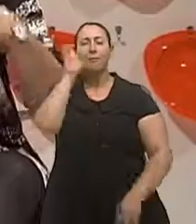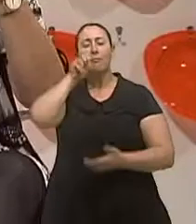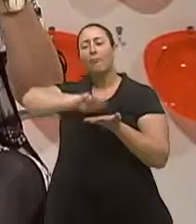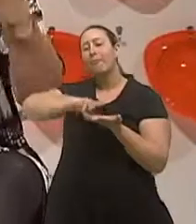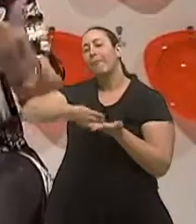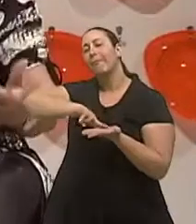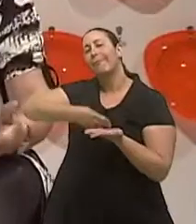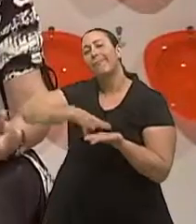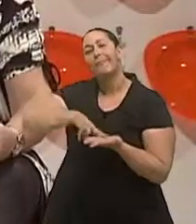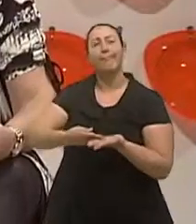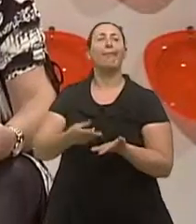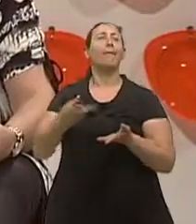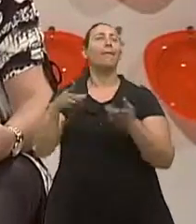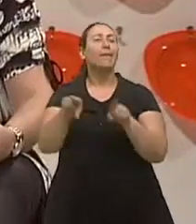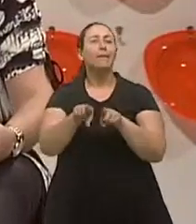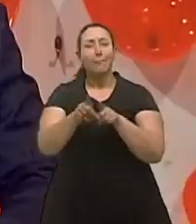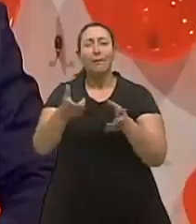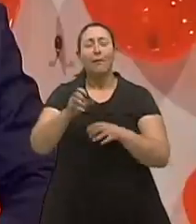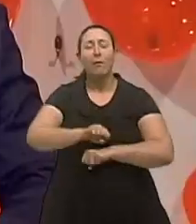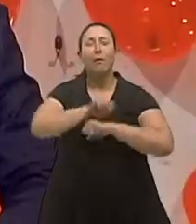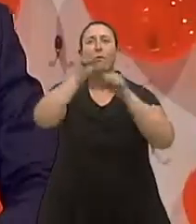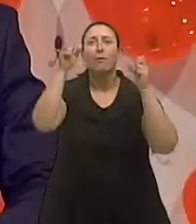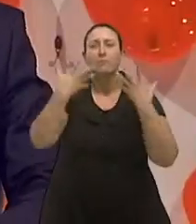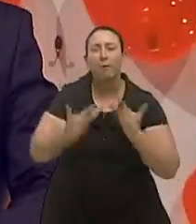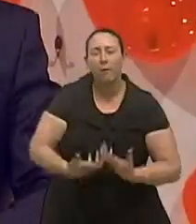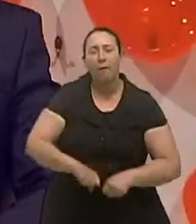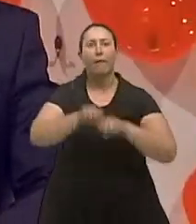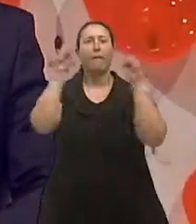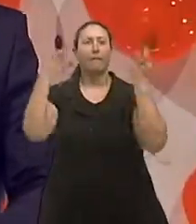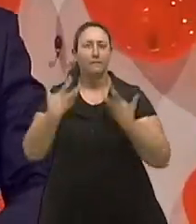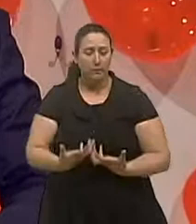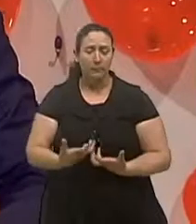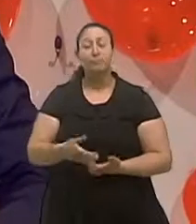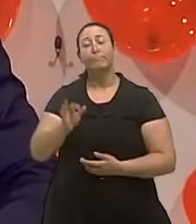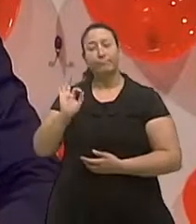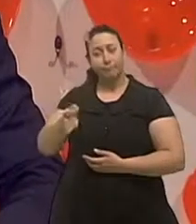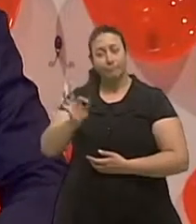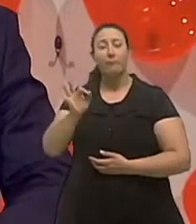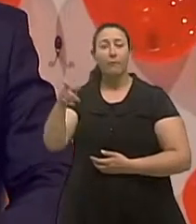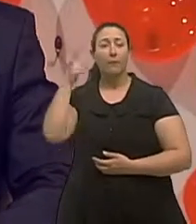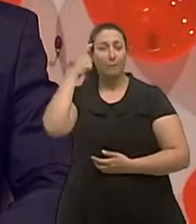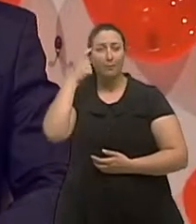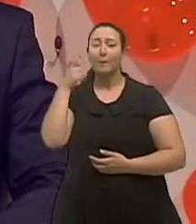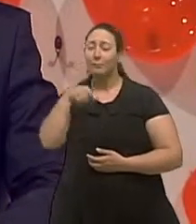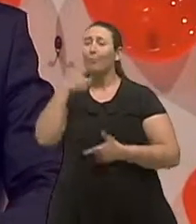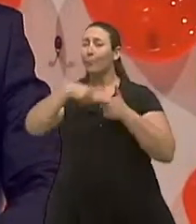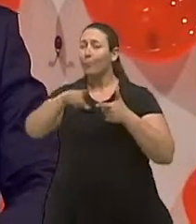dorme, aí dorme mal de novo. Não, com certeza. Na verdade, isso tem repercussões sérias na qualidade de vida.